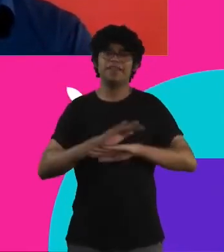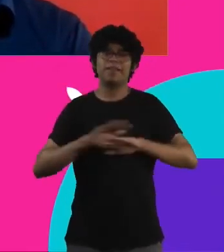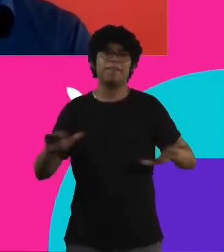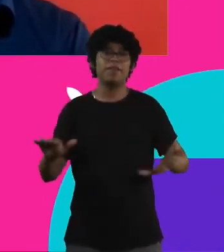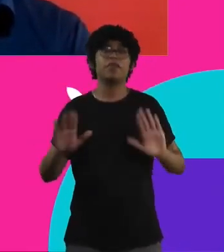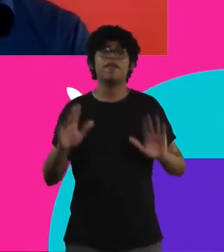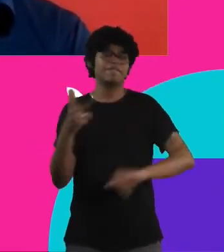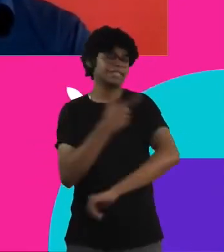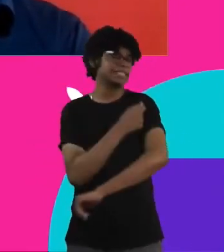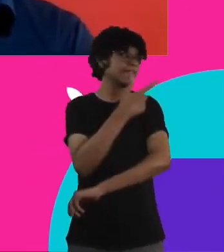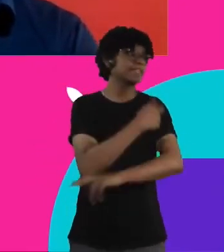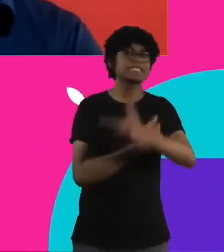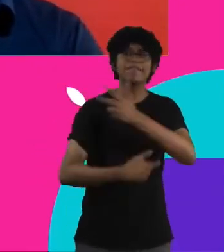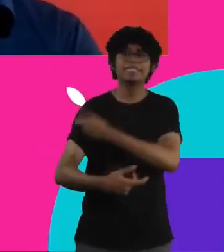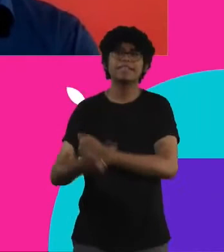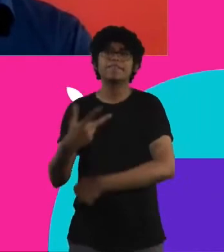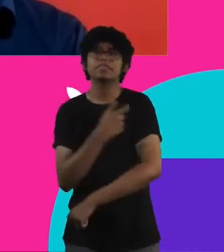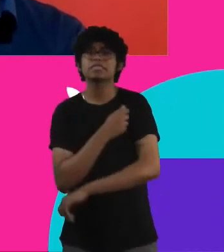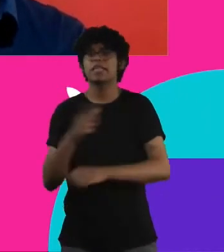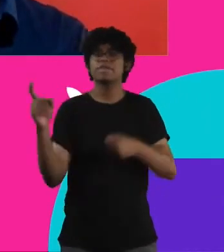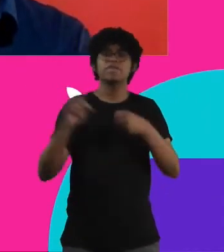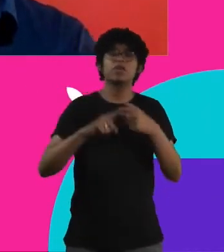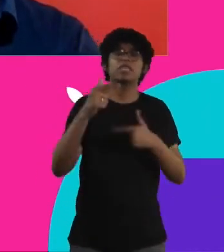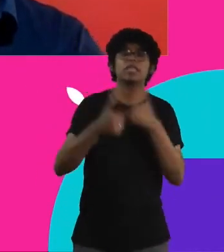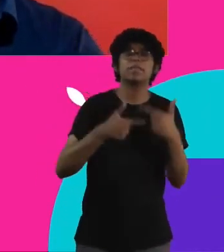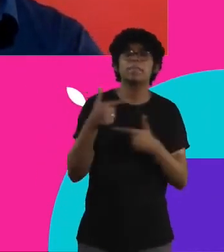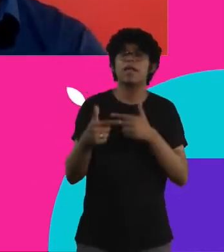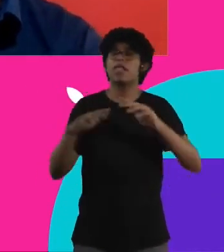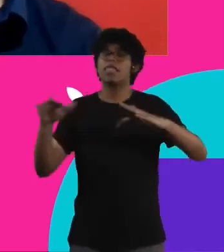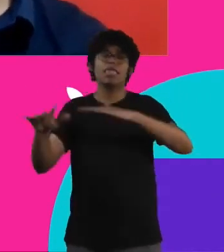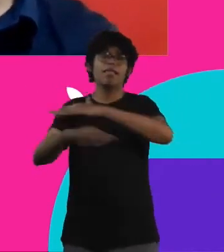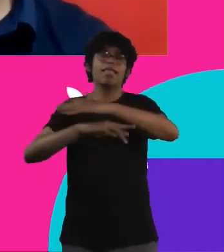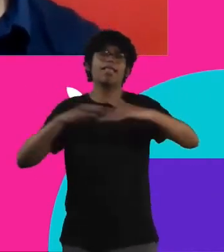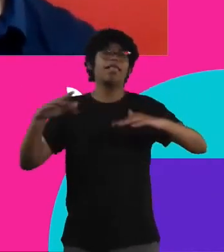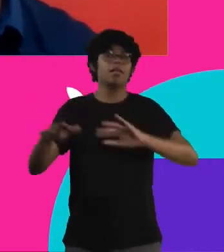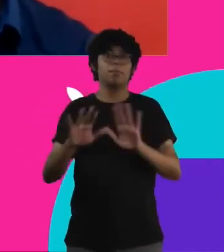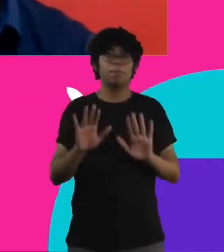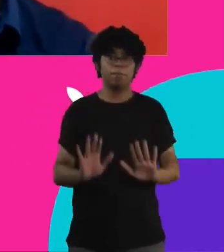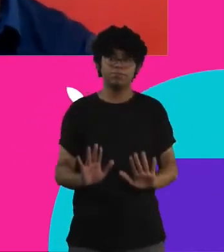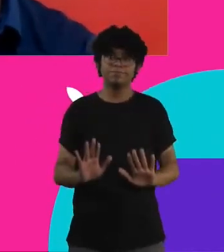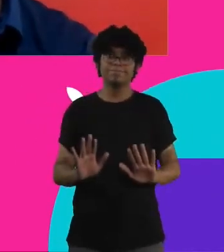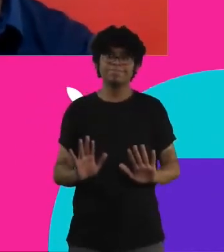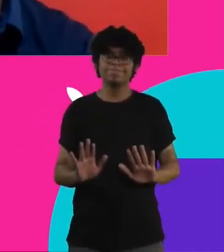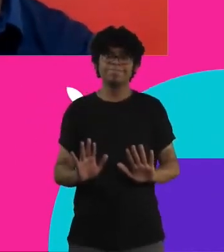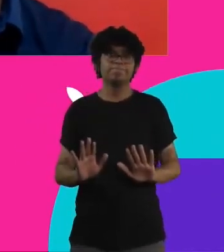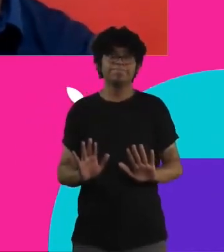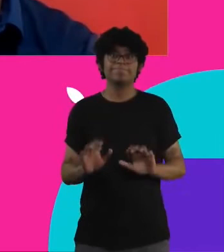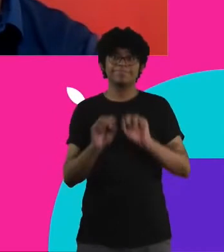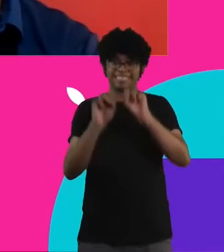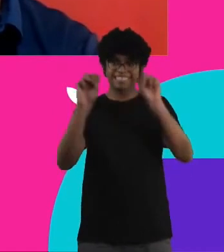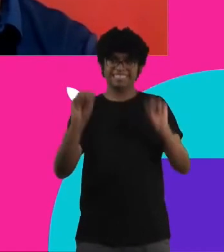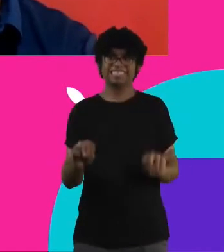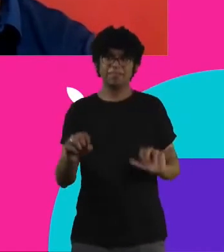vacinando, as pessoas estão voltando ao trabalho, a movimentação na rua. Porém, o sistema econômico